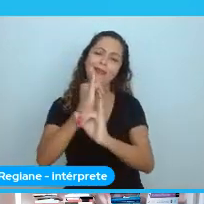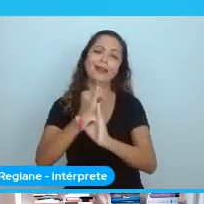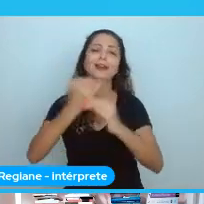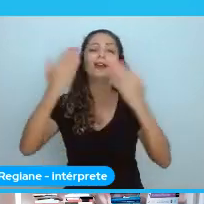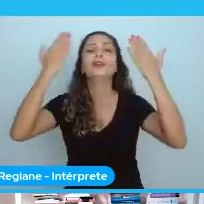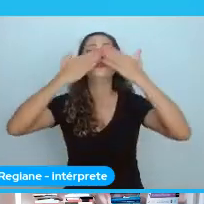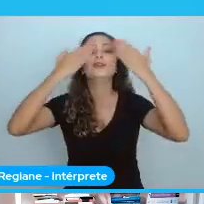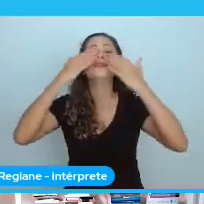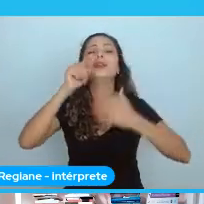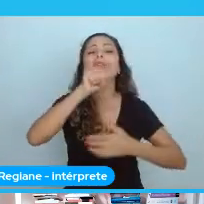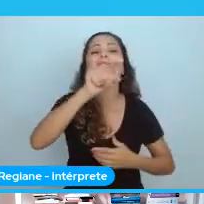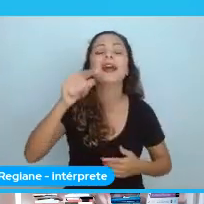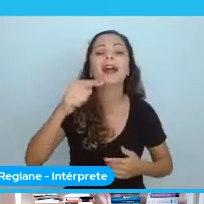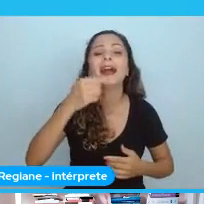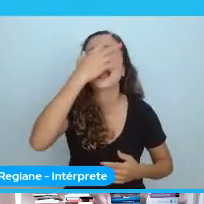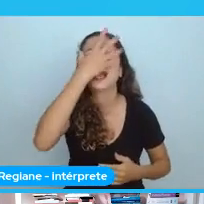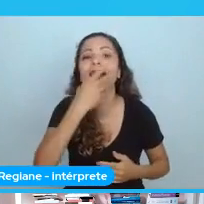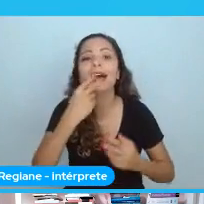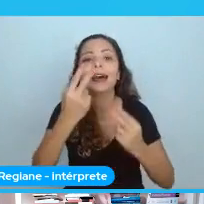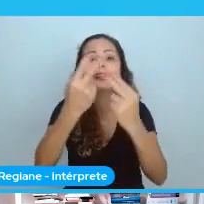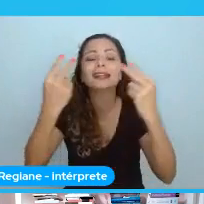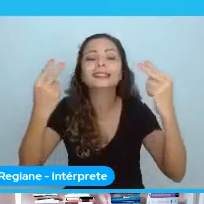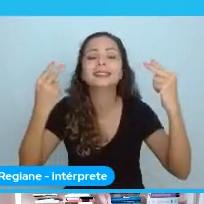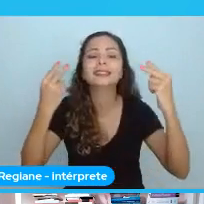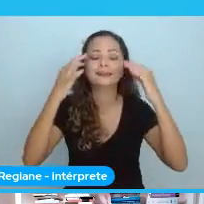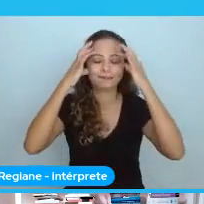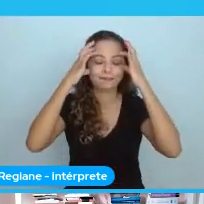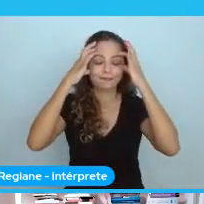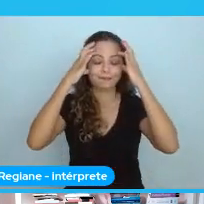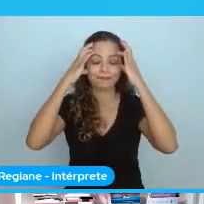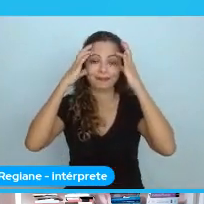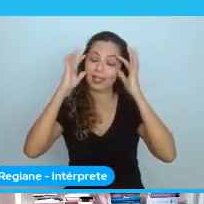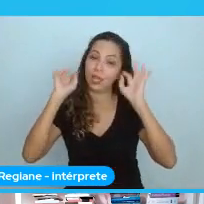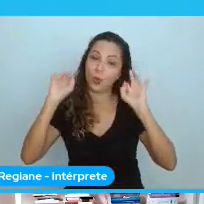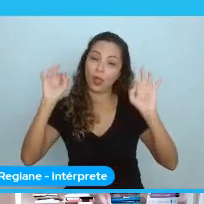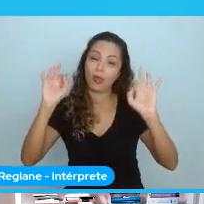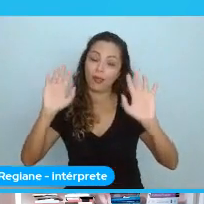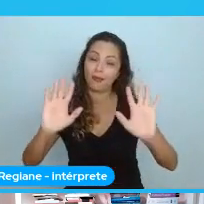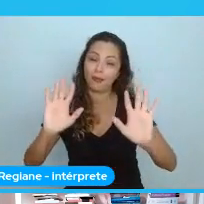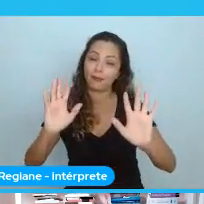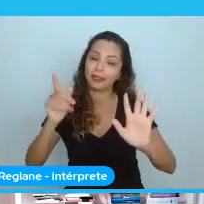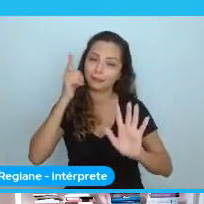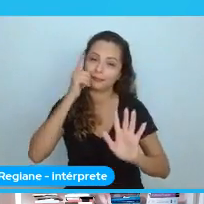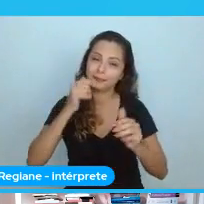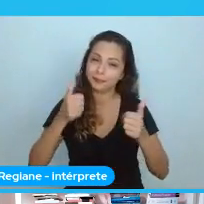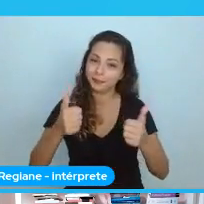vocês. E isso é... Ai, é péssimo. Mas tudo bem. Vai dar certo.